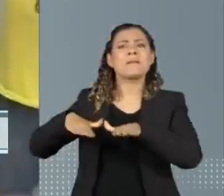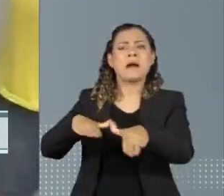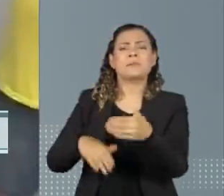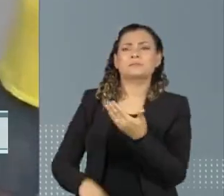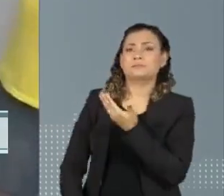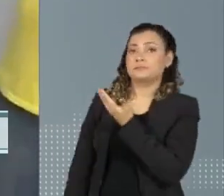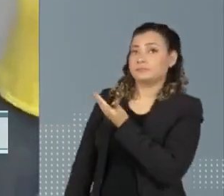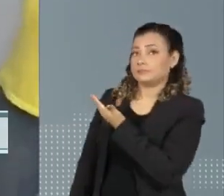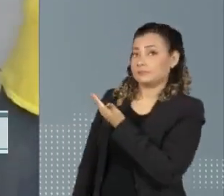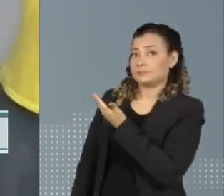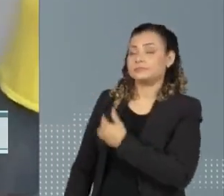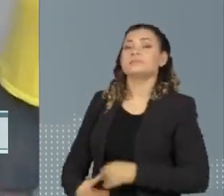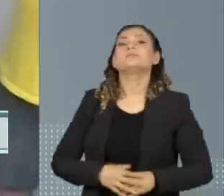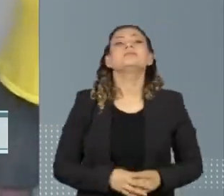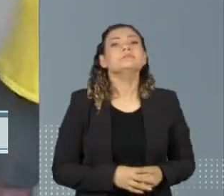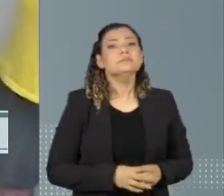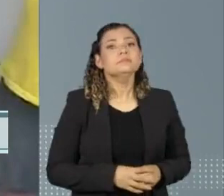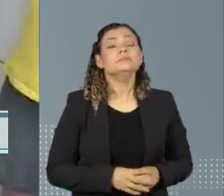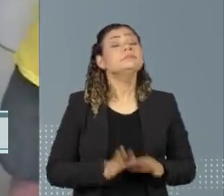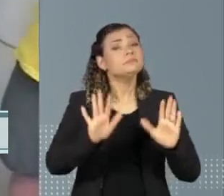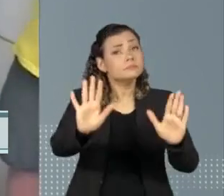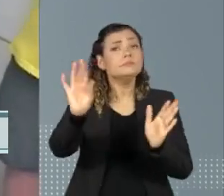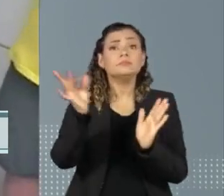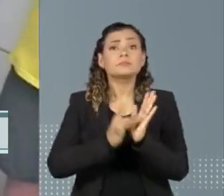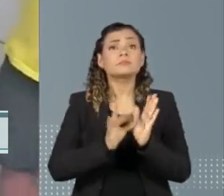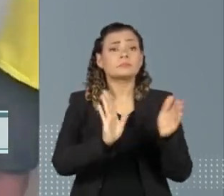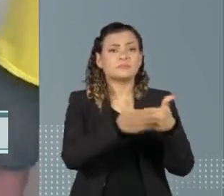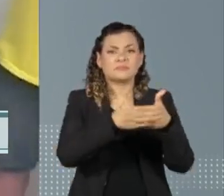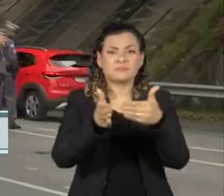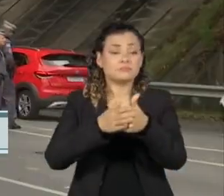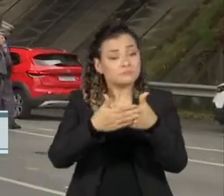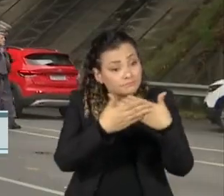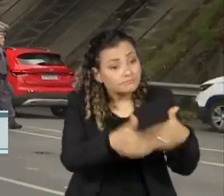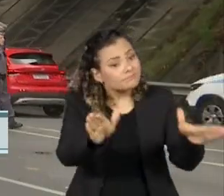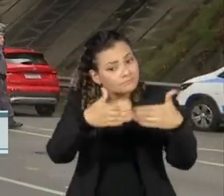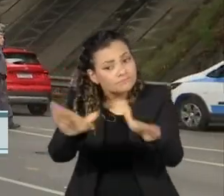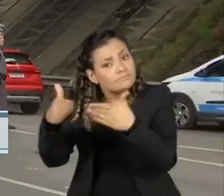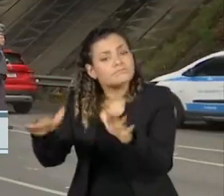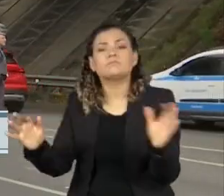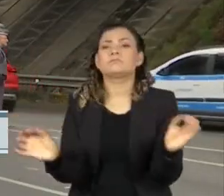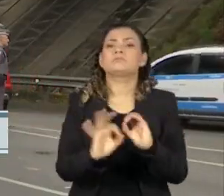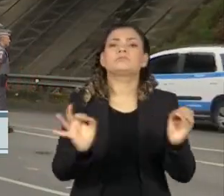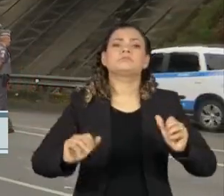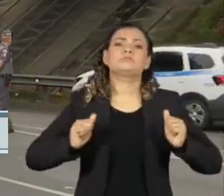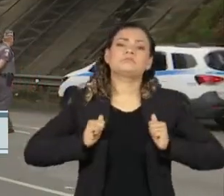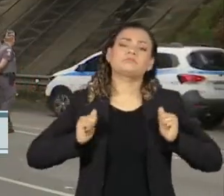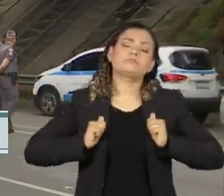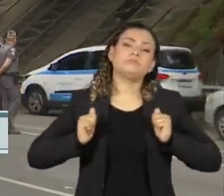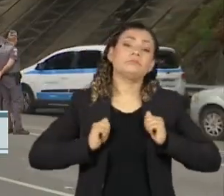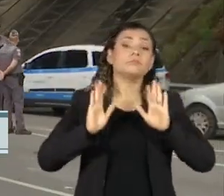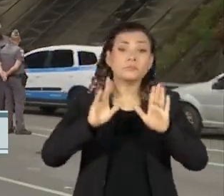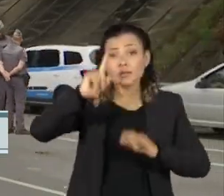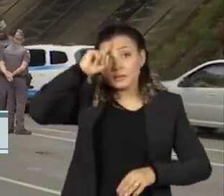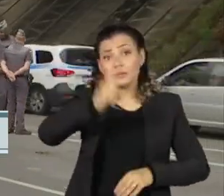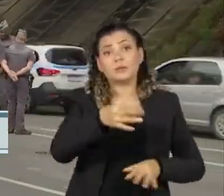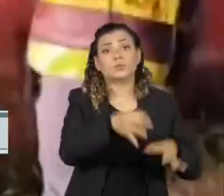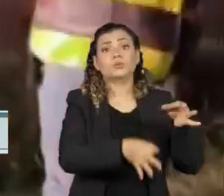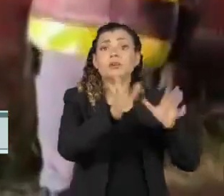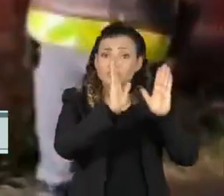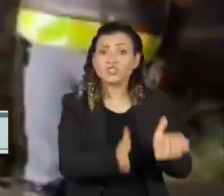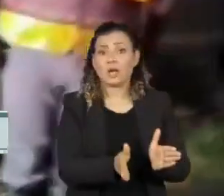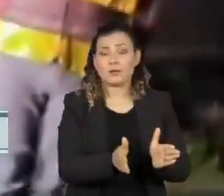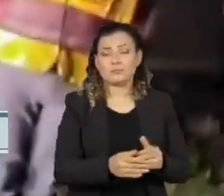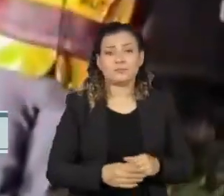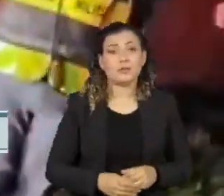manifestantes, que resistem em dispersar os bloqueios e interdições nas rodovias, mesmo após determinação judicial.